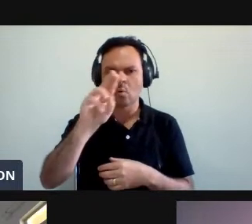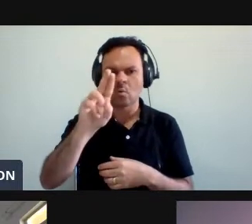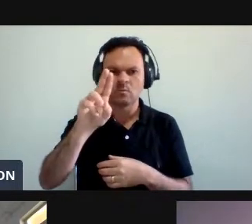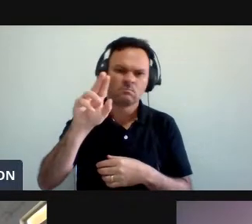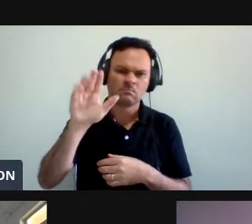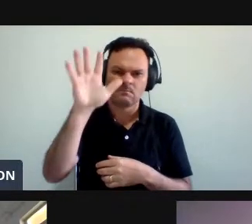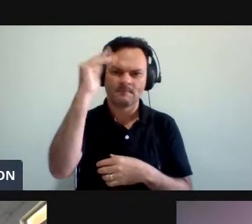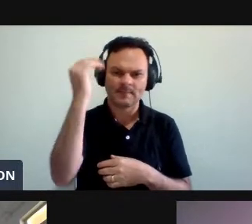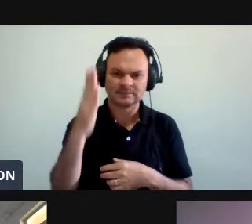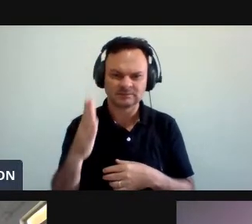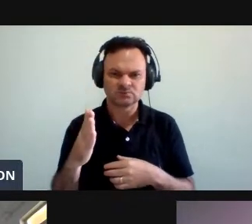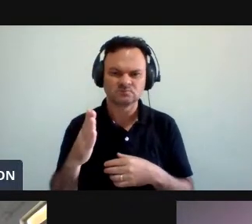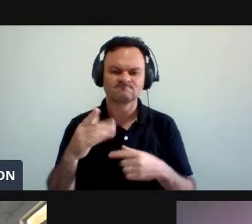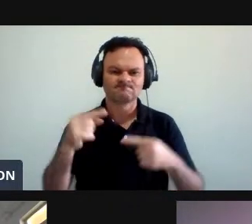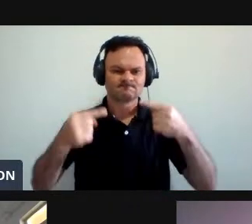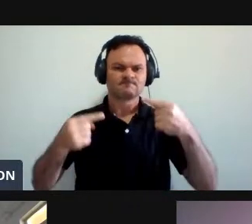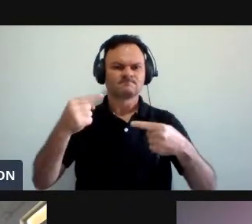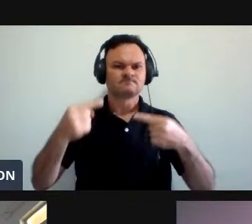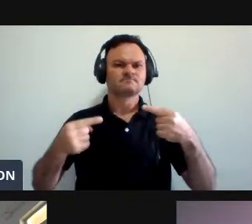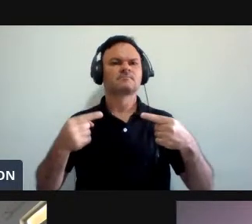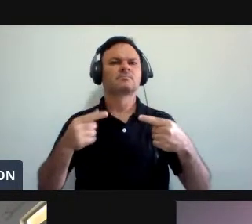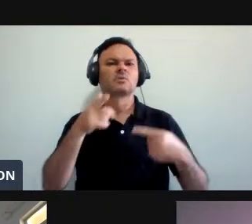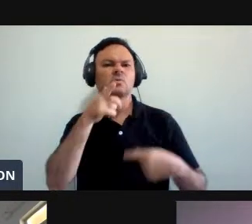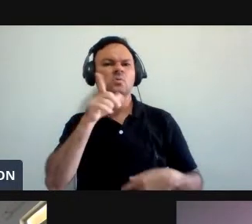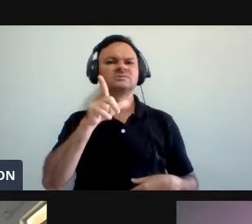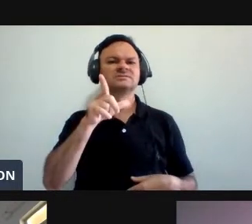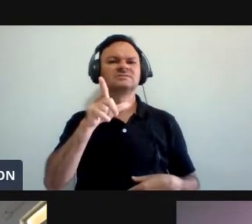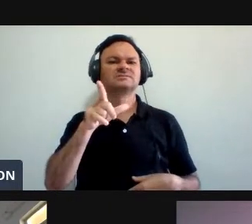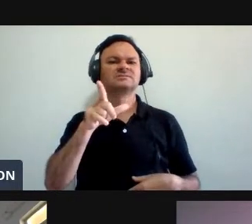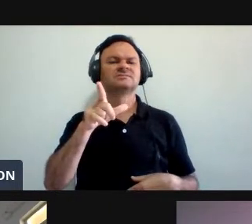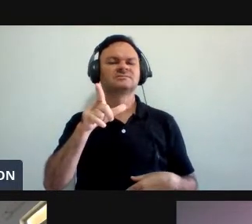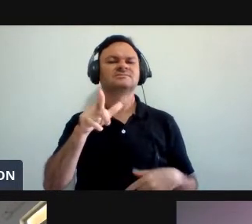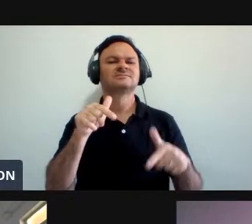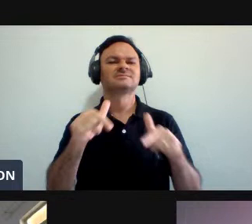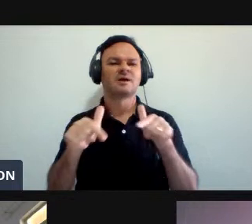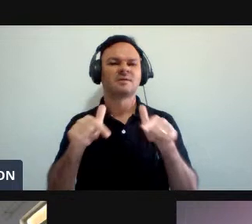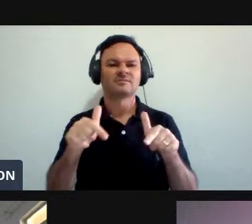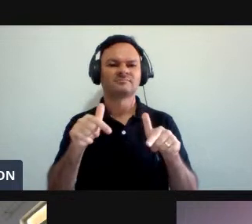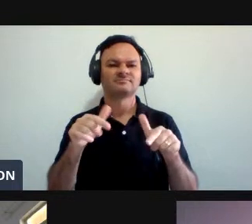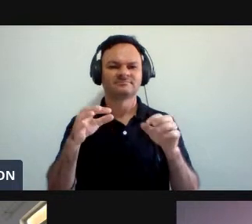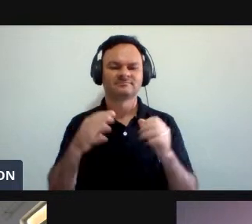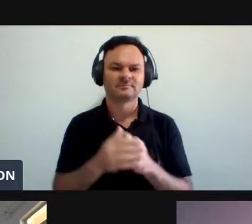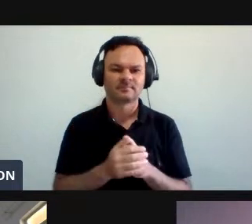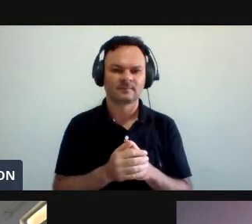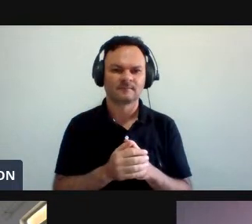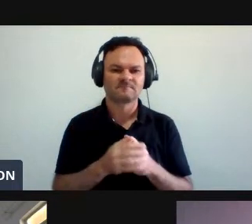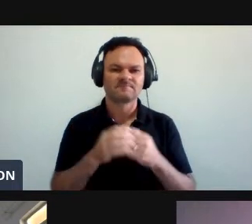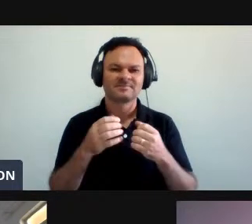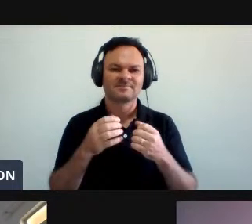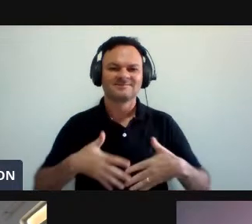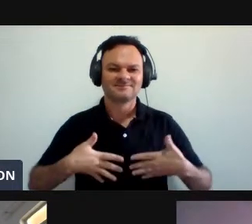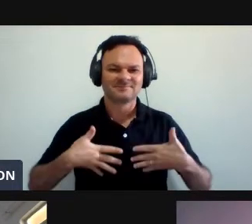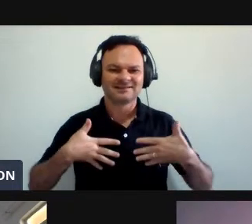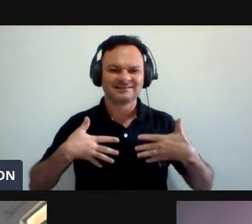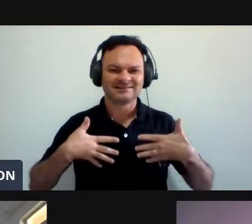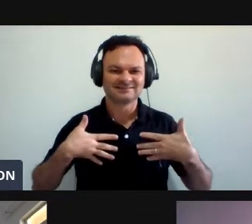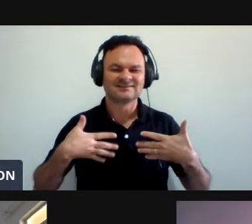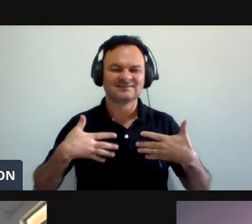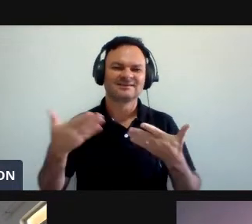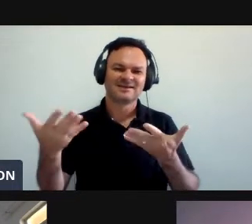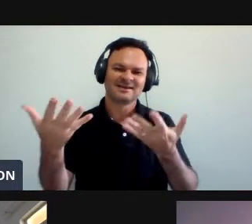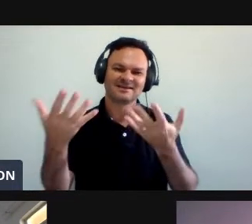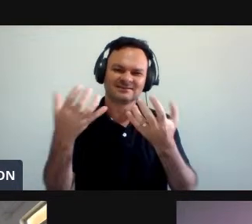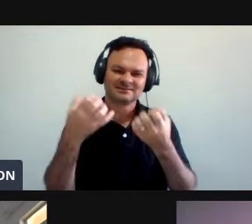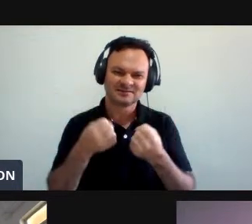realmente Em condições De conseguir Esse lugar Ao sol Então A satisfação É um prazer Enorme Recebê-los Aqui na nossa Instituição